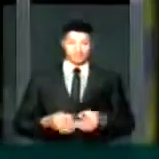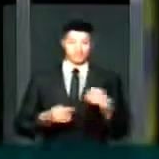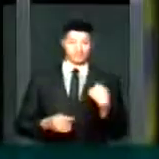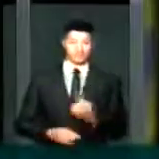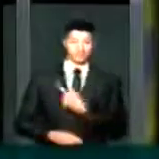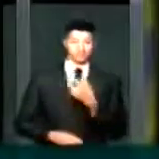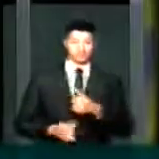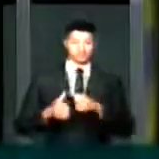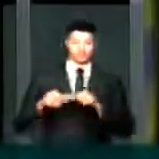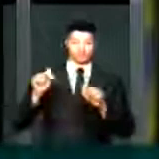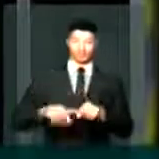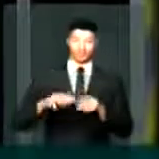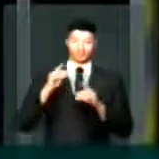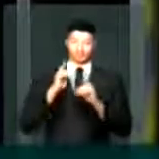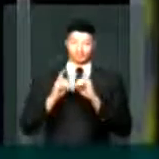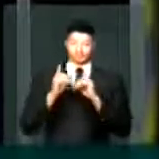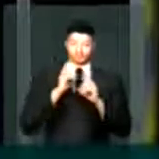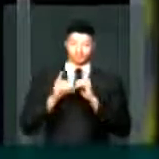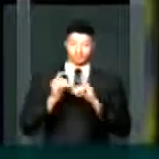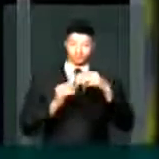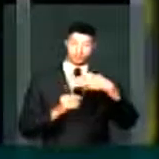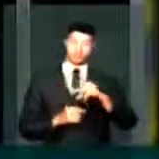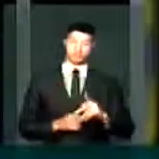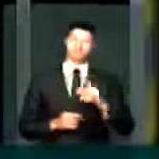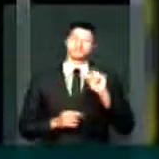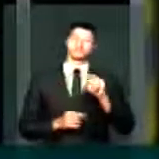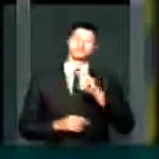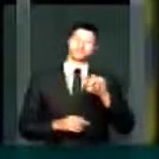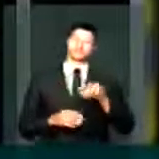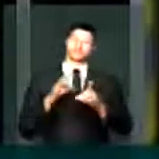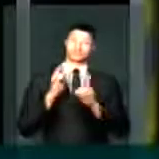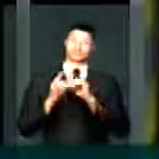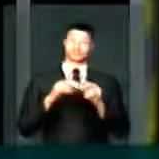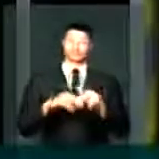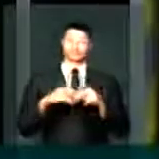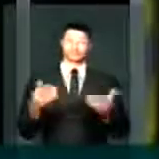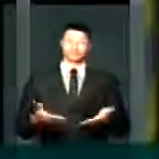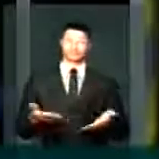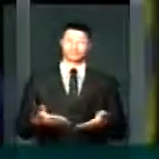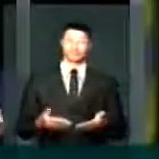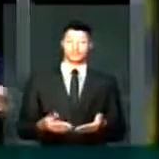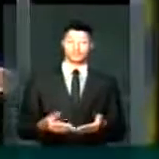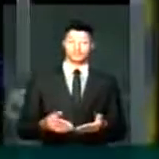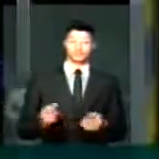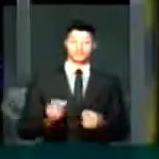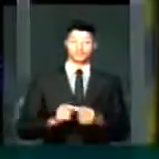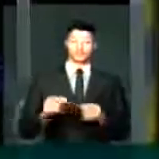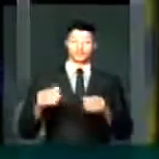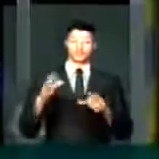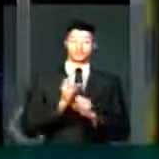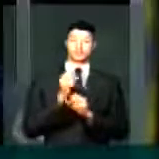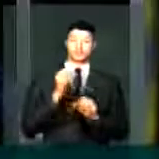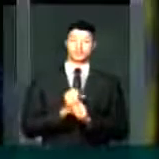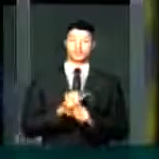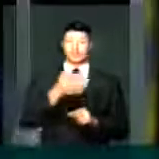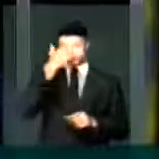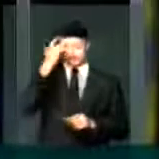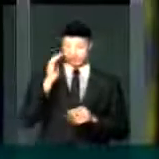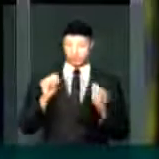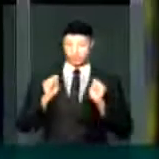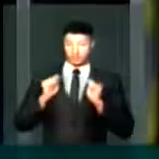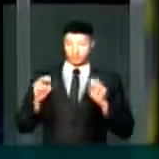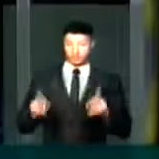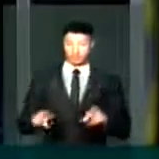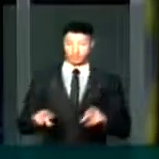nós não estaríamos aqui para discutir as medidas provisórias que serão debatidas a partir de hoje. Colocando na conta do aposentado,